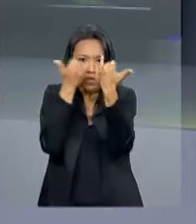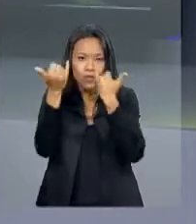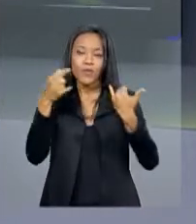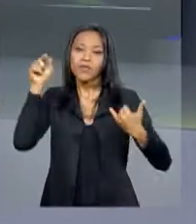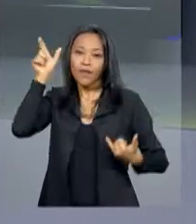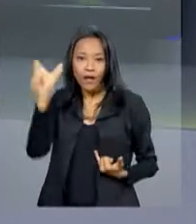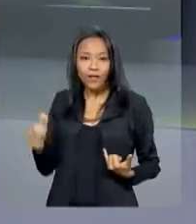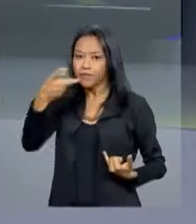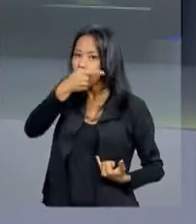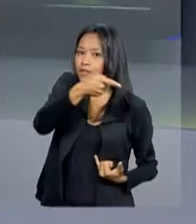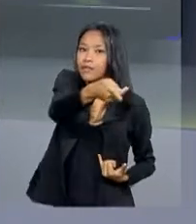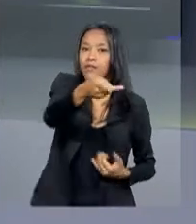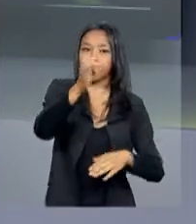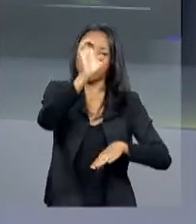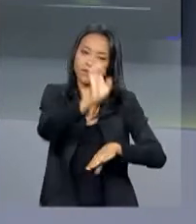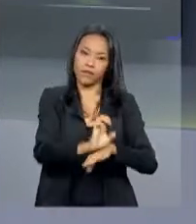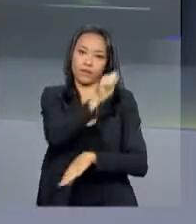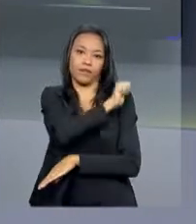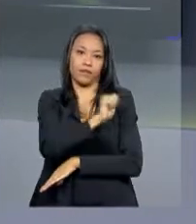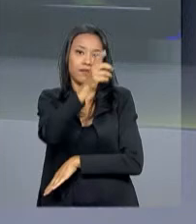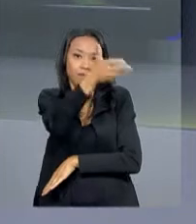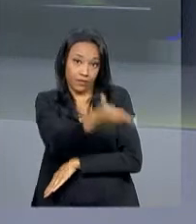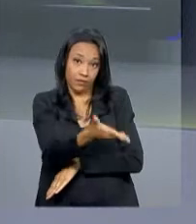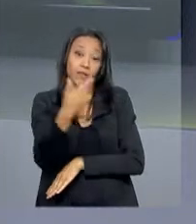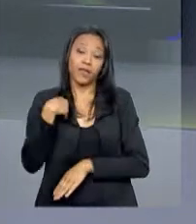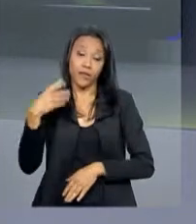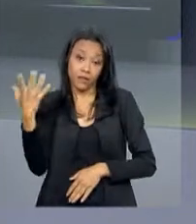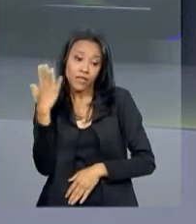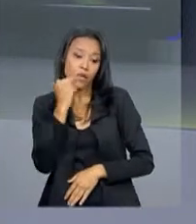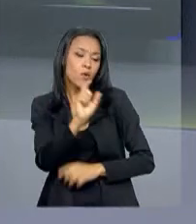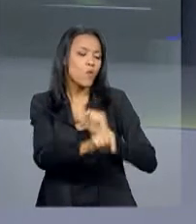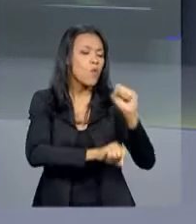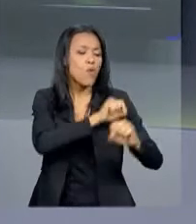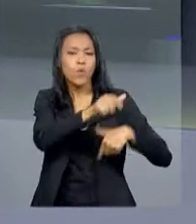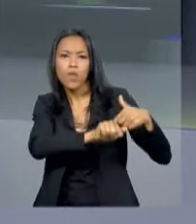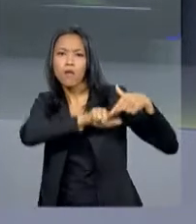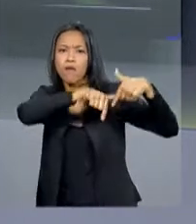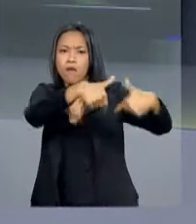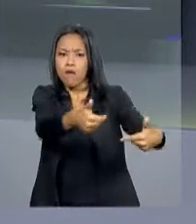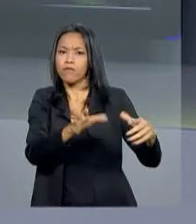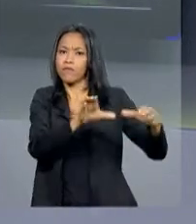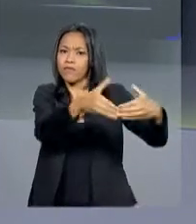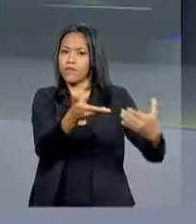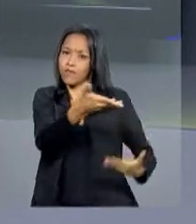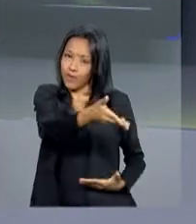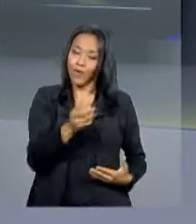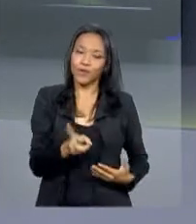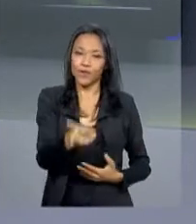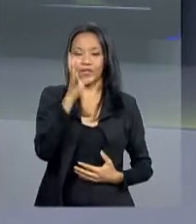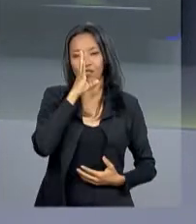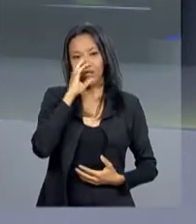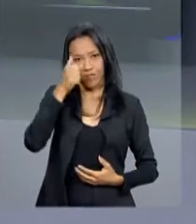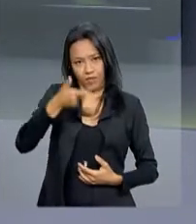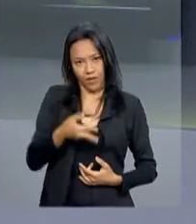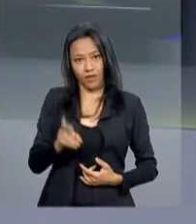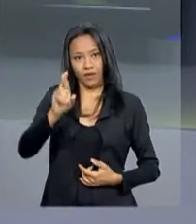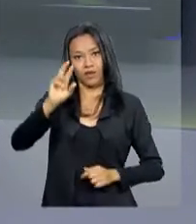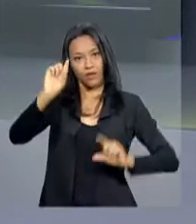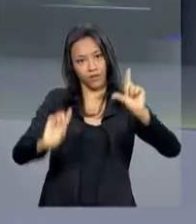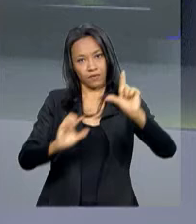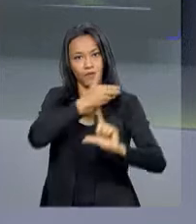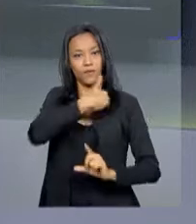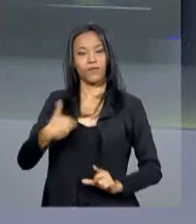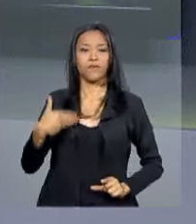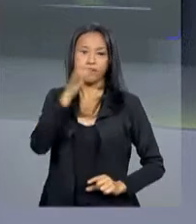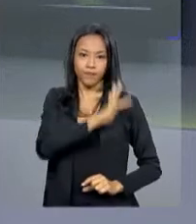essa visita do presidente Michel Temer ao Rio de Janeiro, que acompanha as ações da Intervenção Federal no Estado. Continue com a gente aqui na NBR,